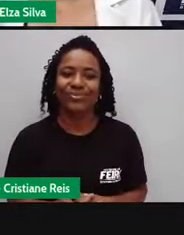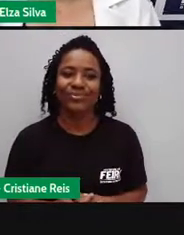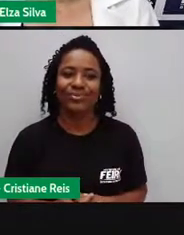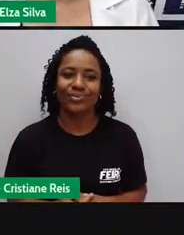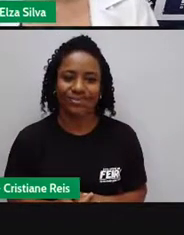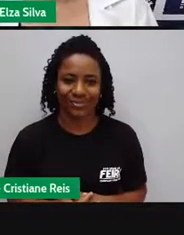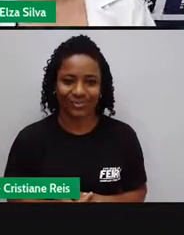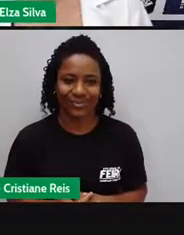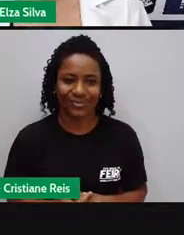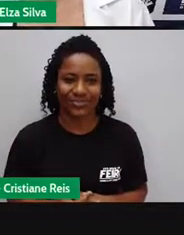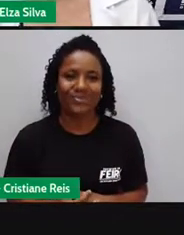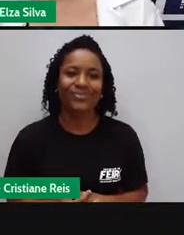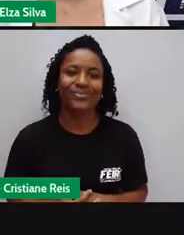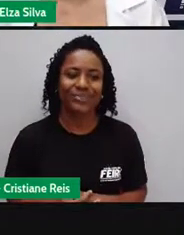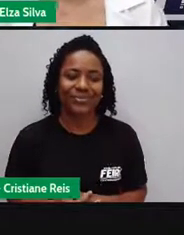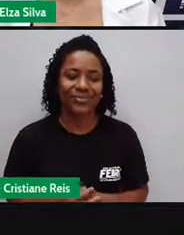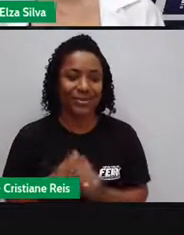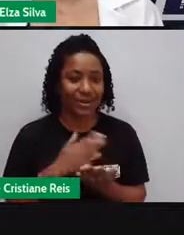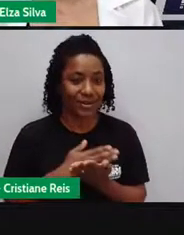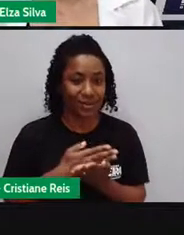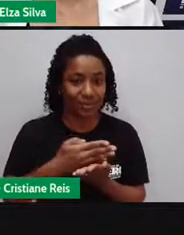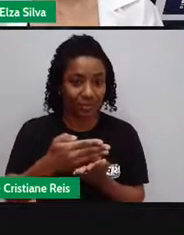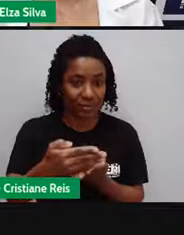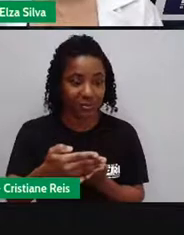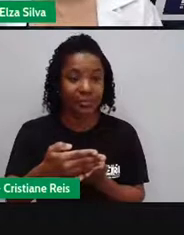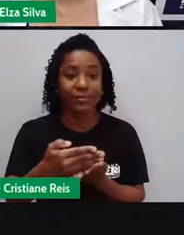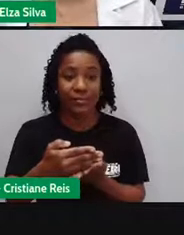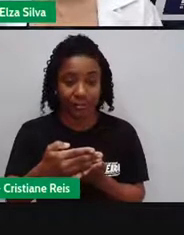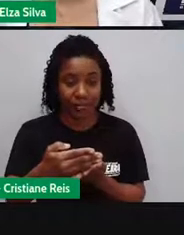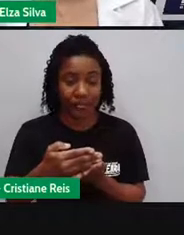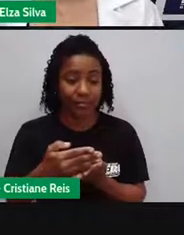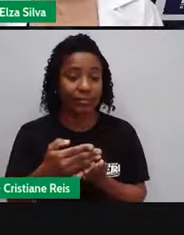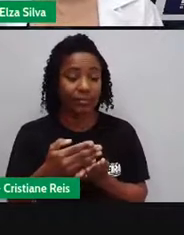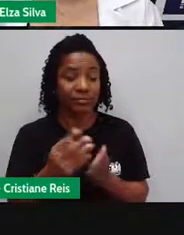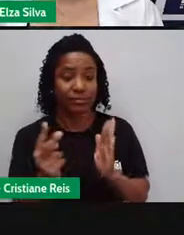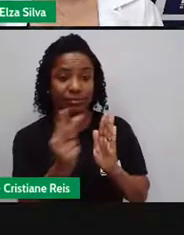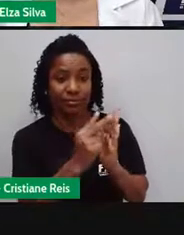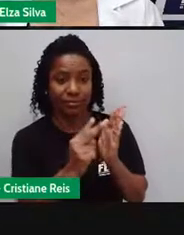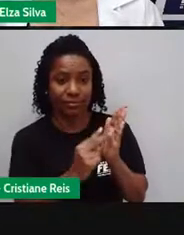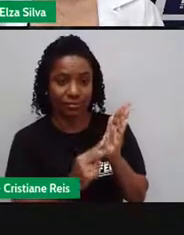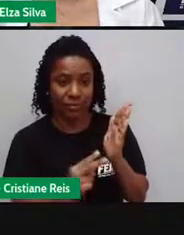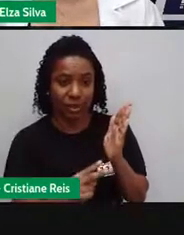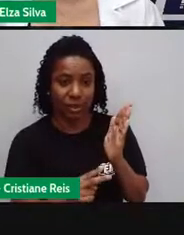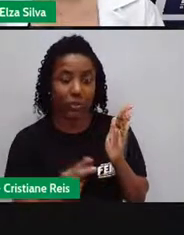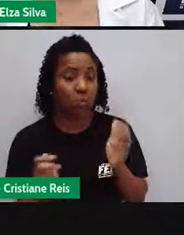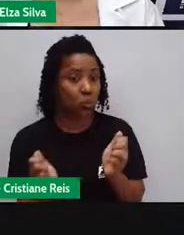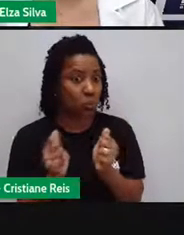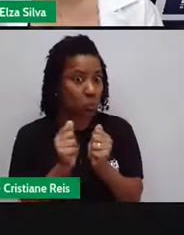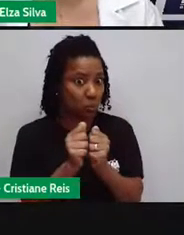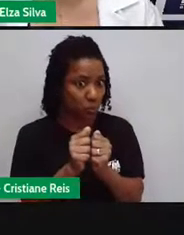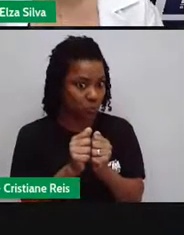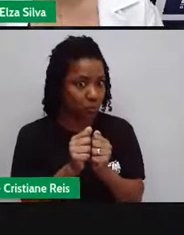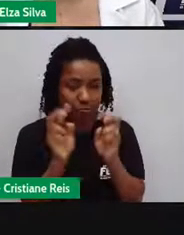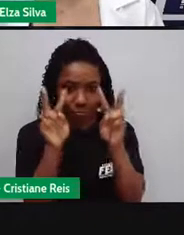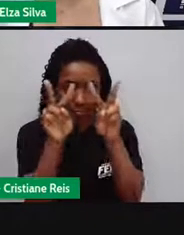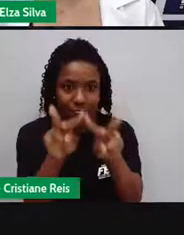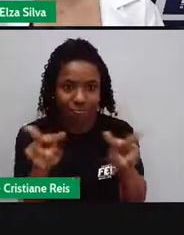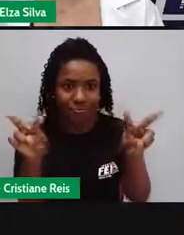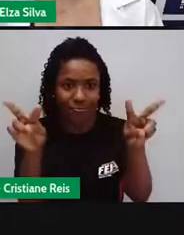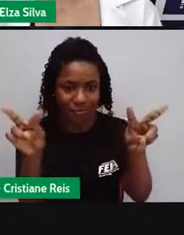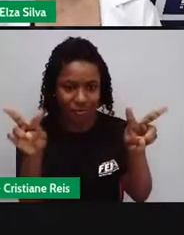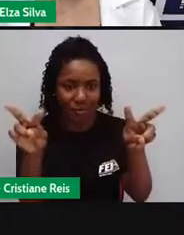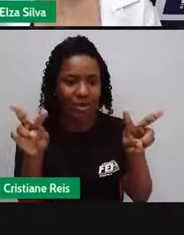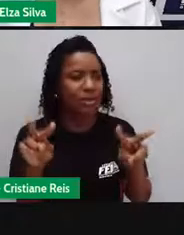Para começar, vamos ler juntos algumas informações sobre the origin of the Olympic Games. A